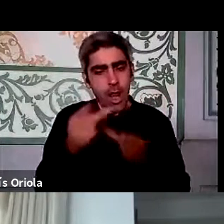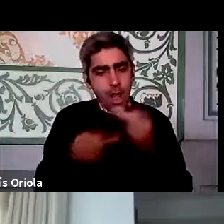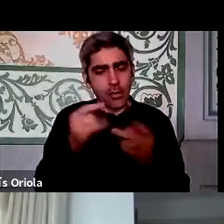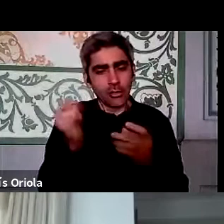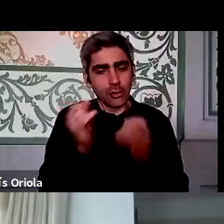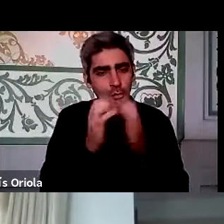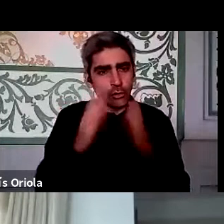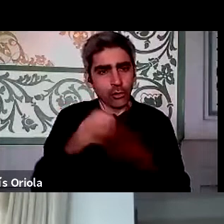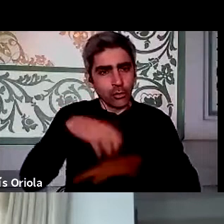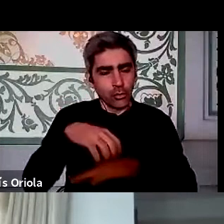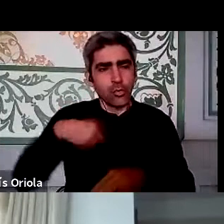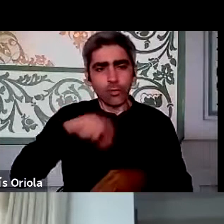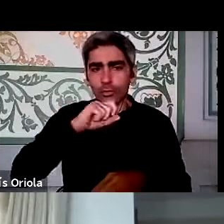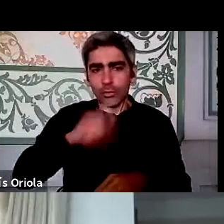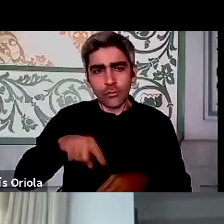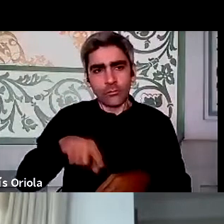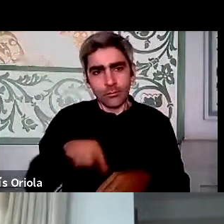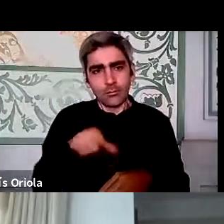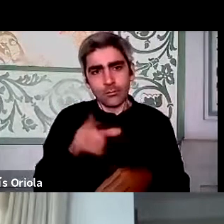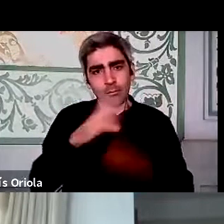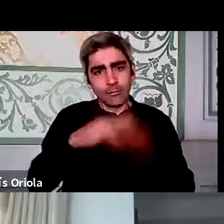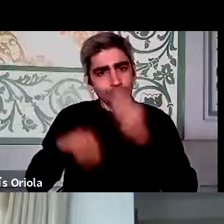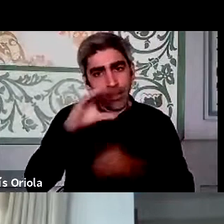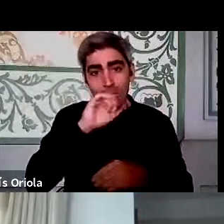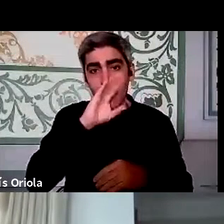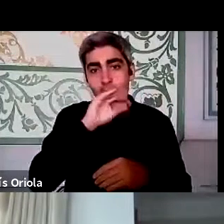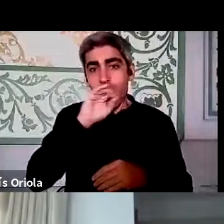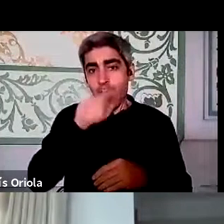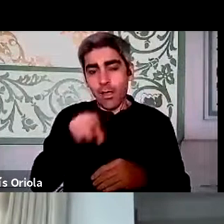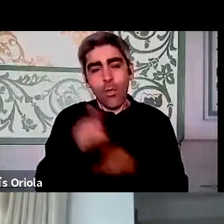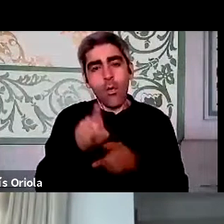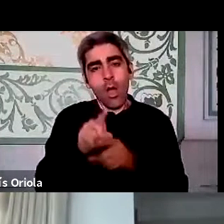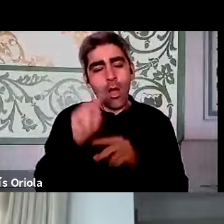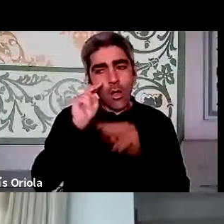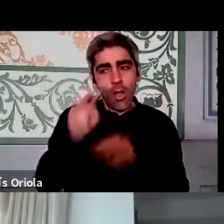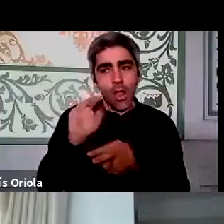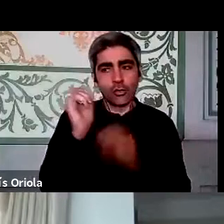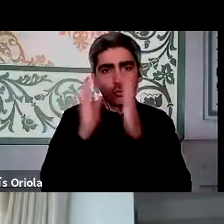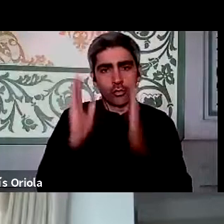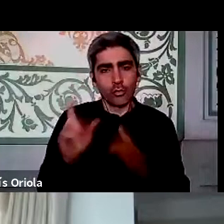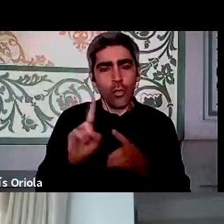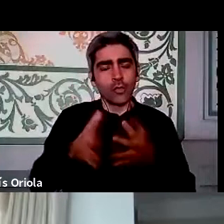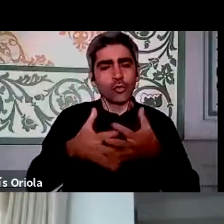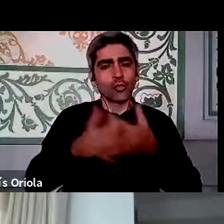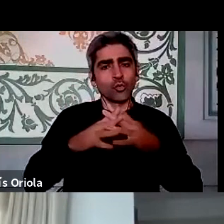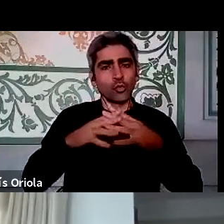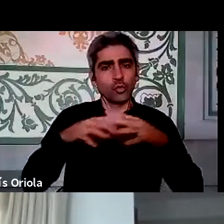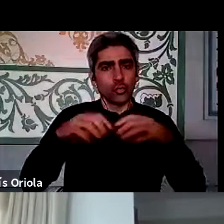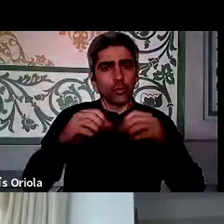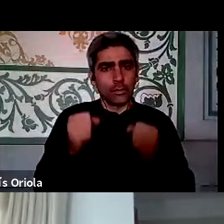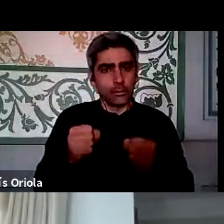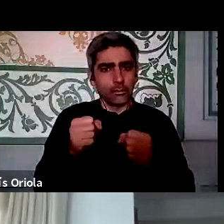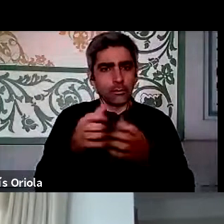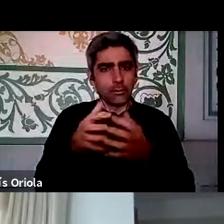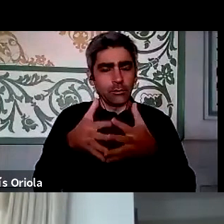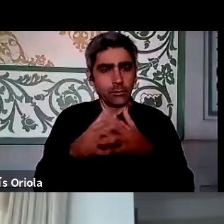é que talvez nós possamos, com estas lições, olhar para as organizações não como estruturas criadas a partir de